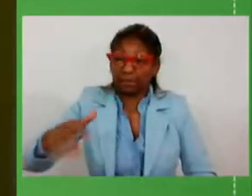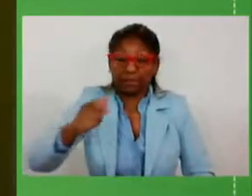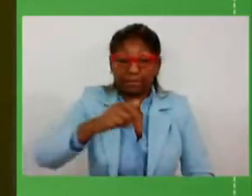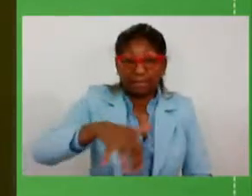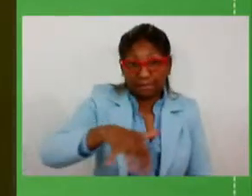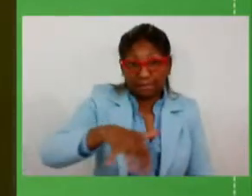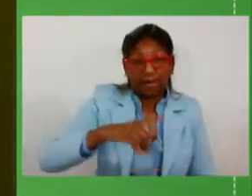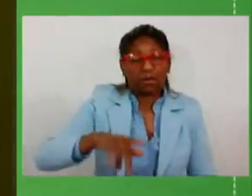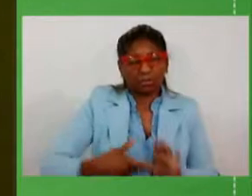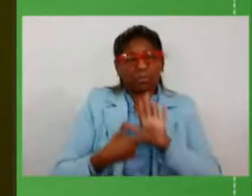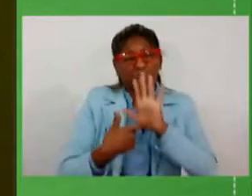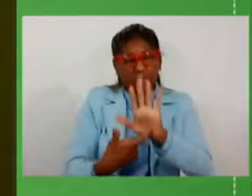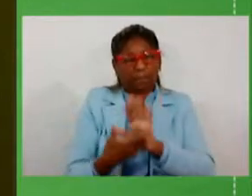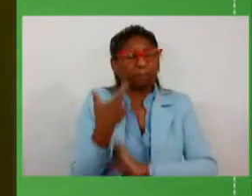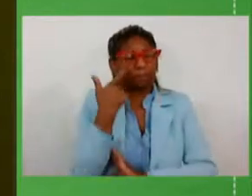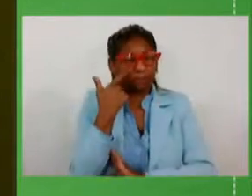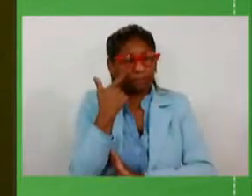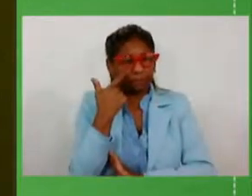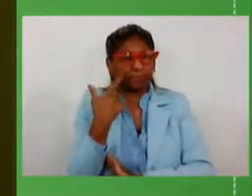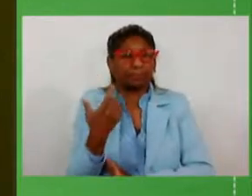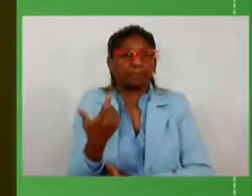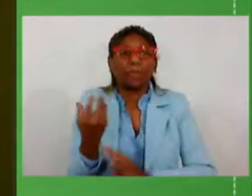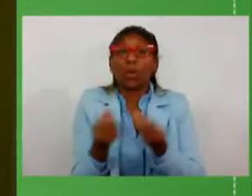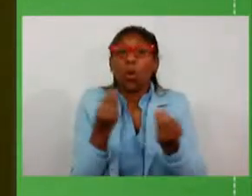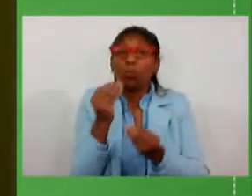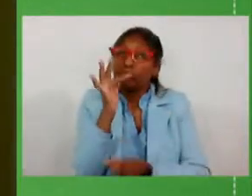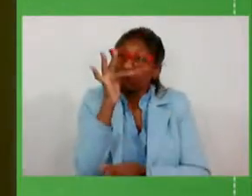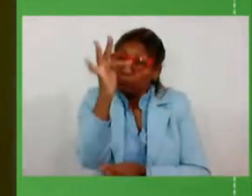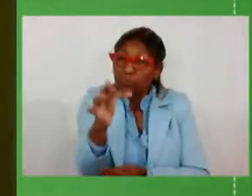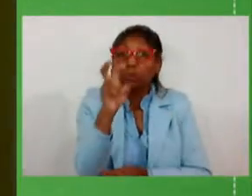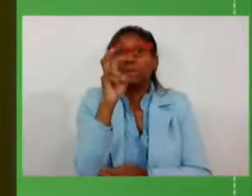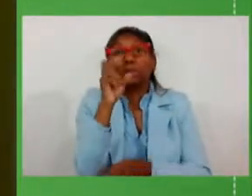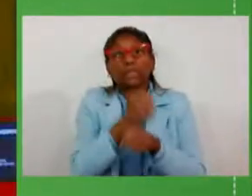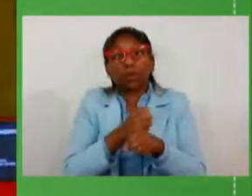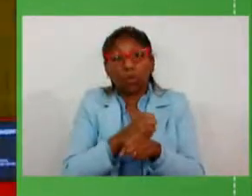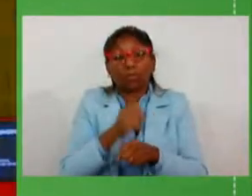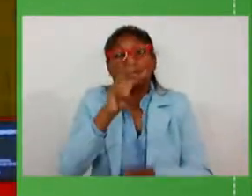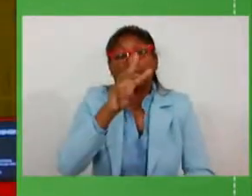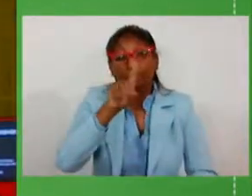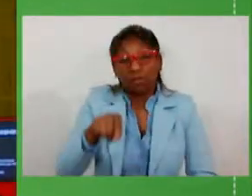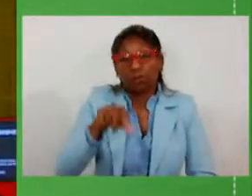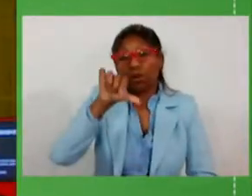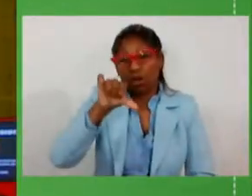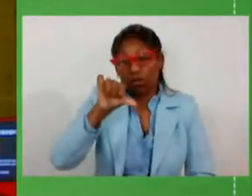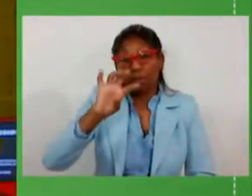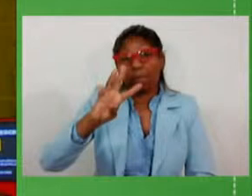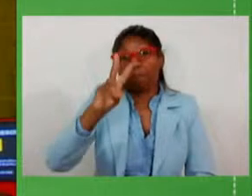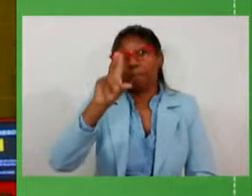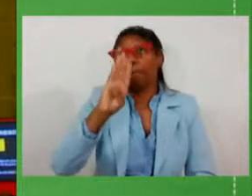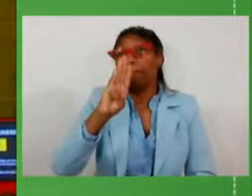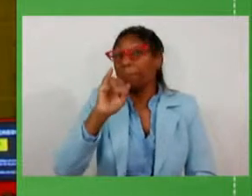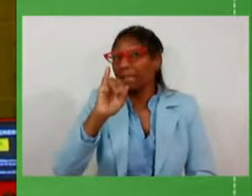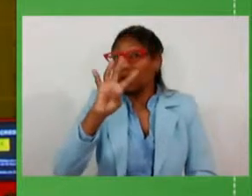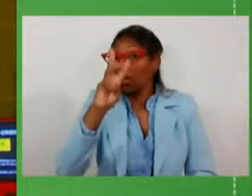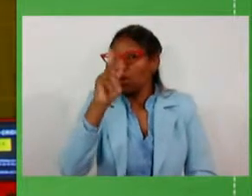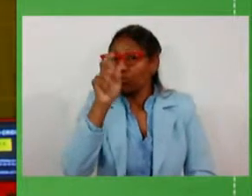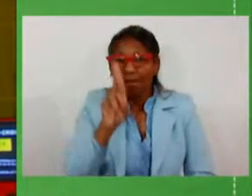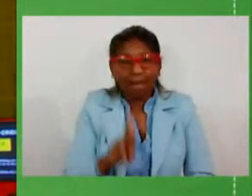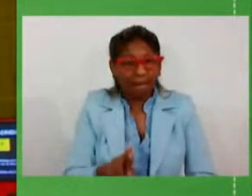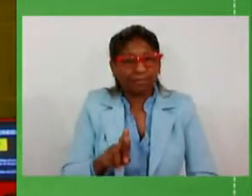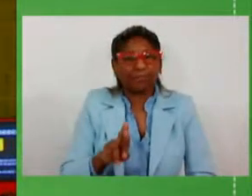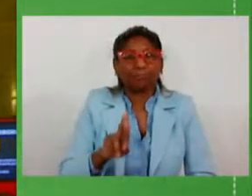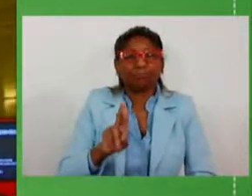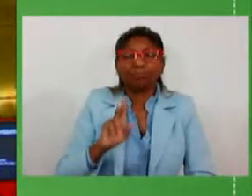apresentar aqui, em seguida, e que projetam, em cinco anos, 3,9 bilhões de reais em investimentos